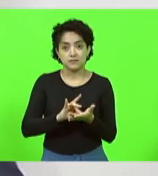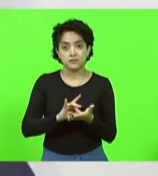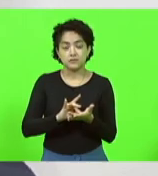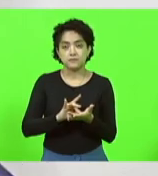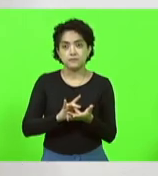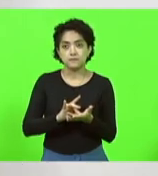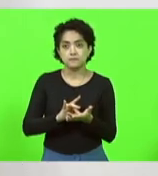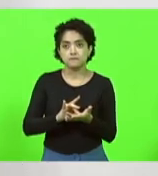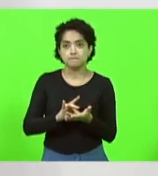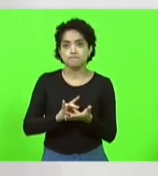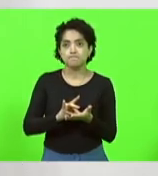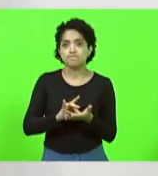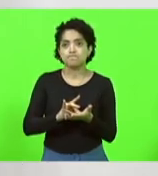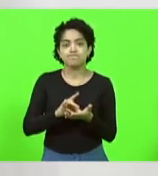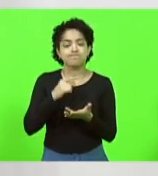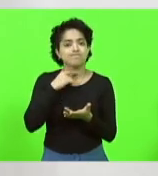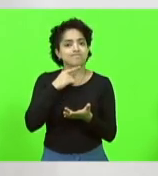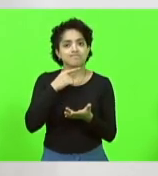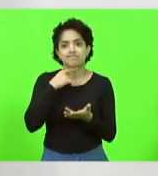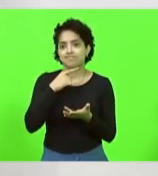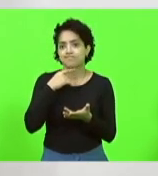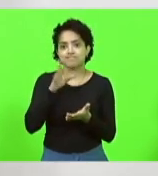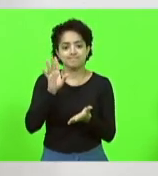nunca aconteciam na prática.